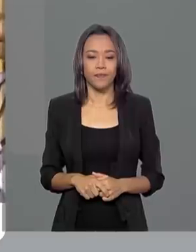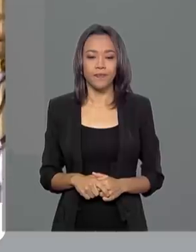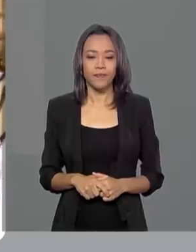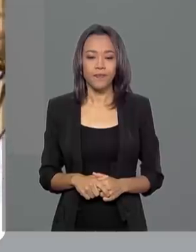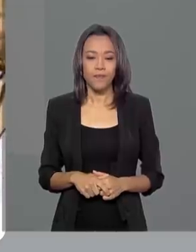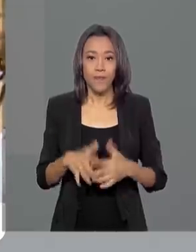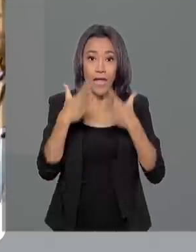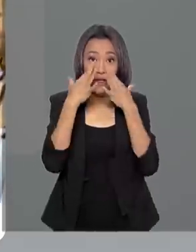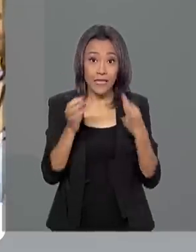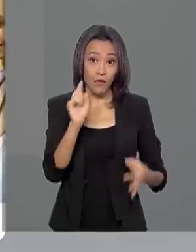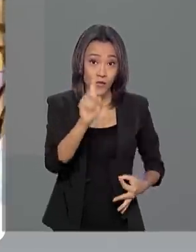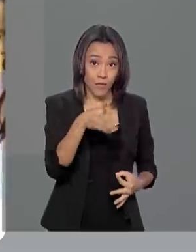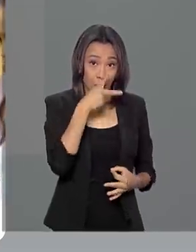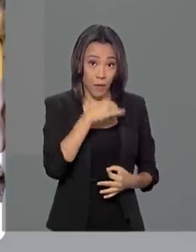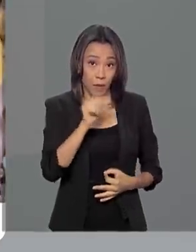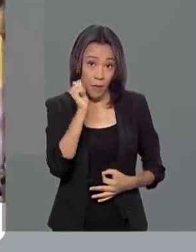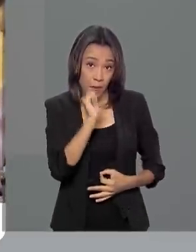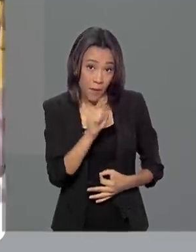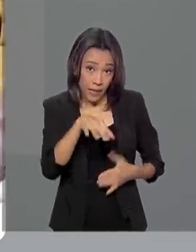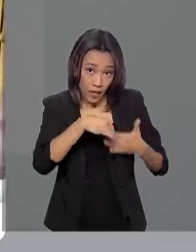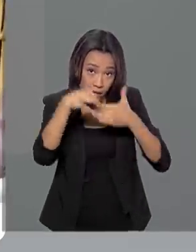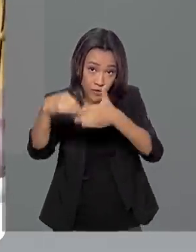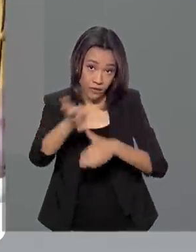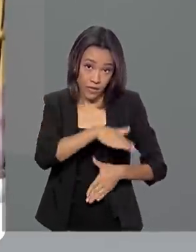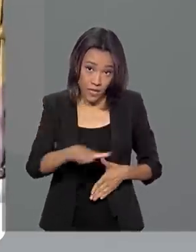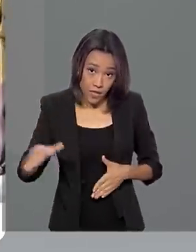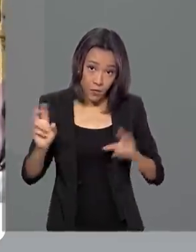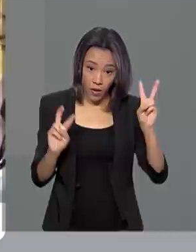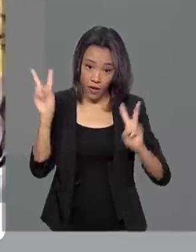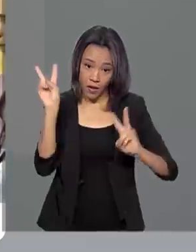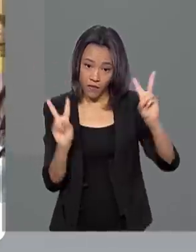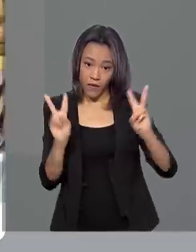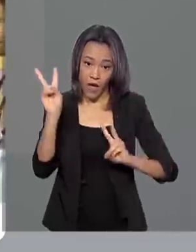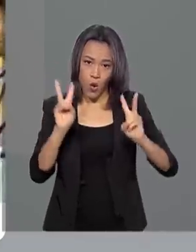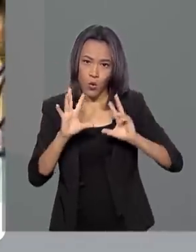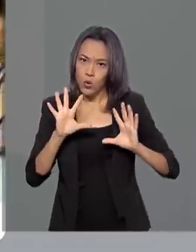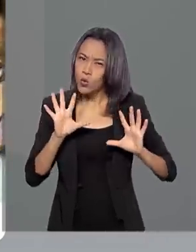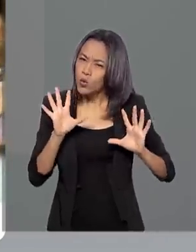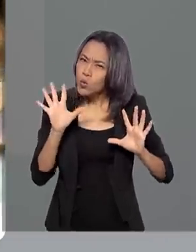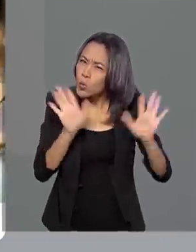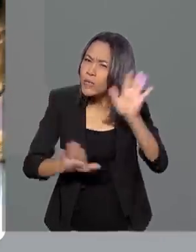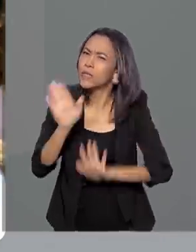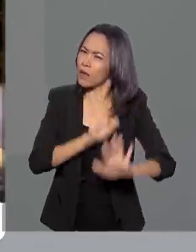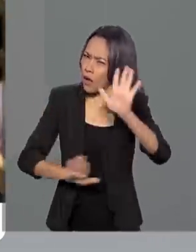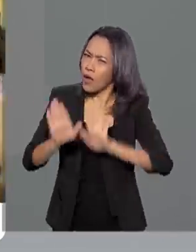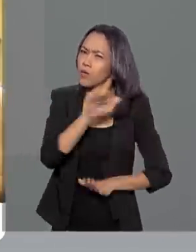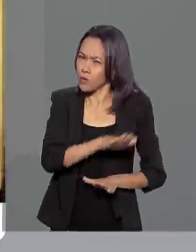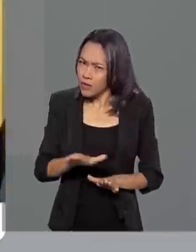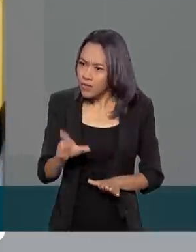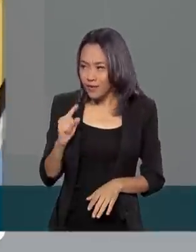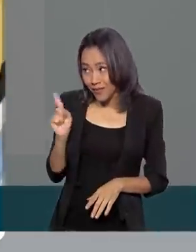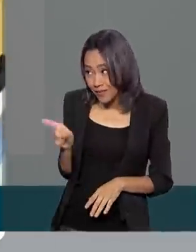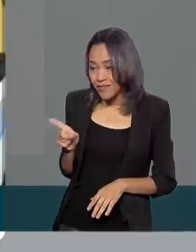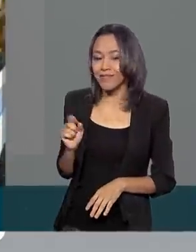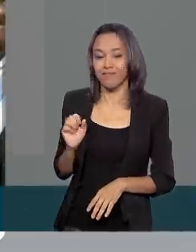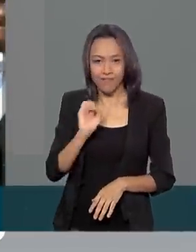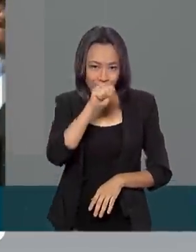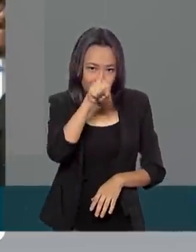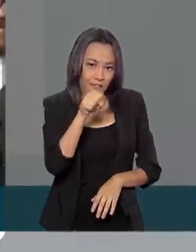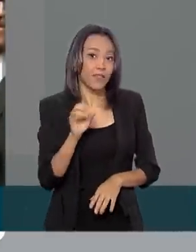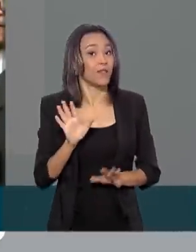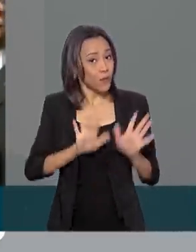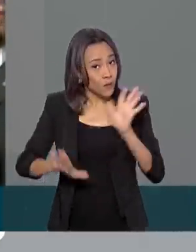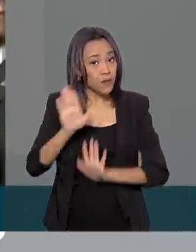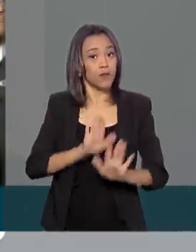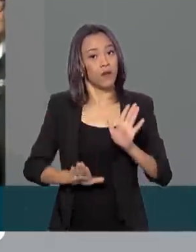Atenção você, papai e mamãe, que está levando criança para o carnaval. todo cuidado com suas crianças, não é isso, doutora? É isso mesmo. Todo